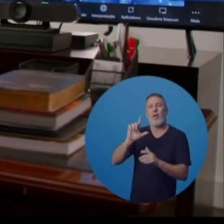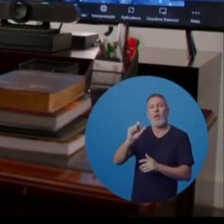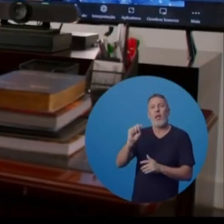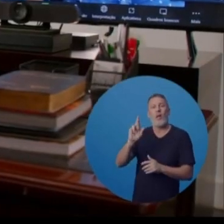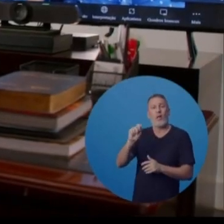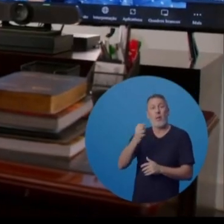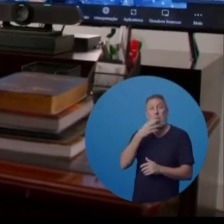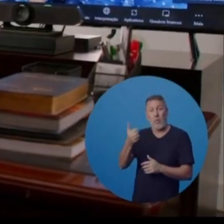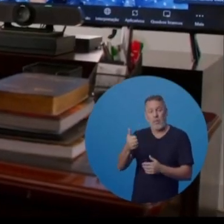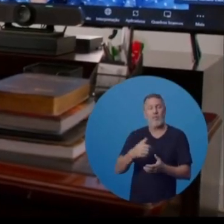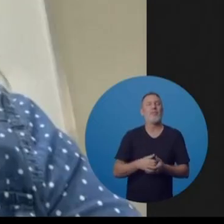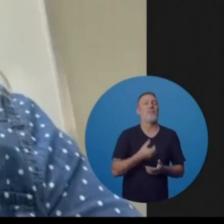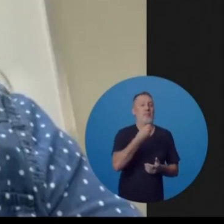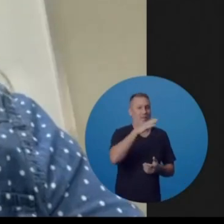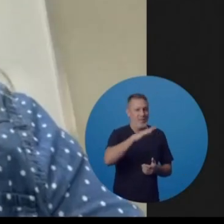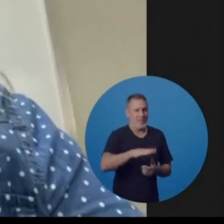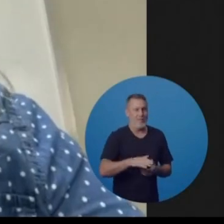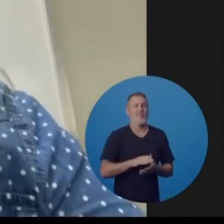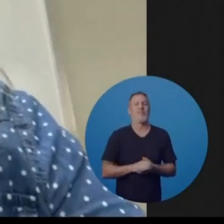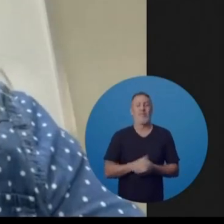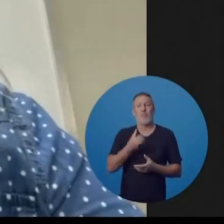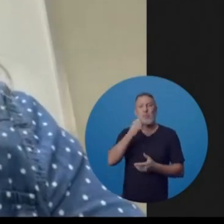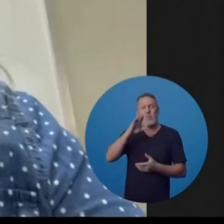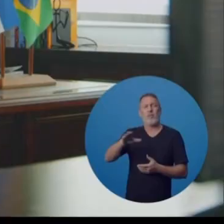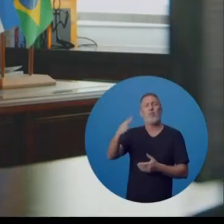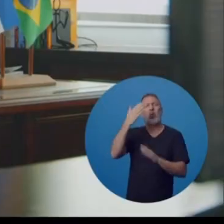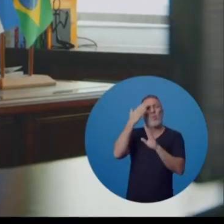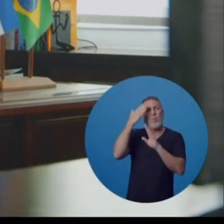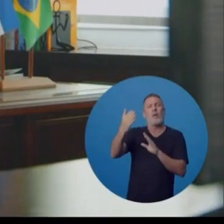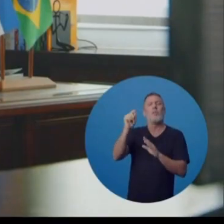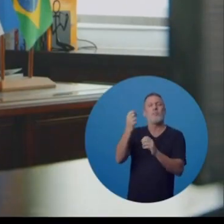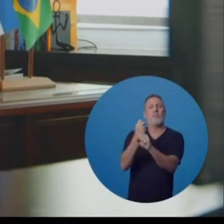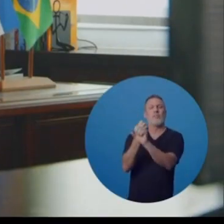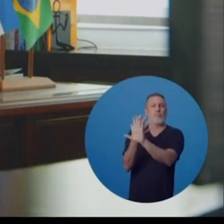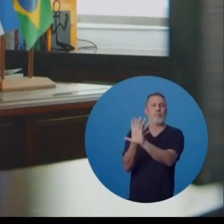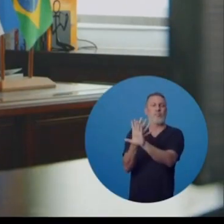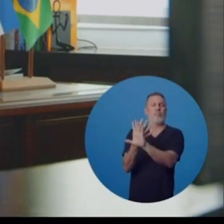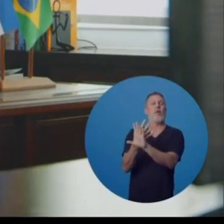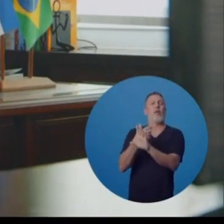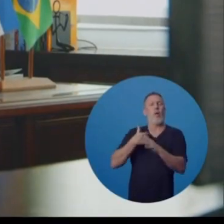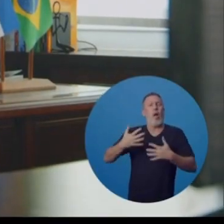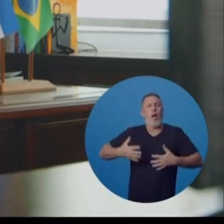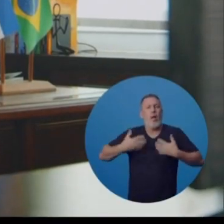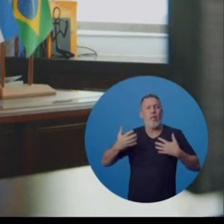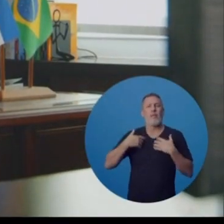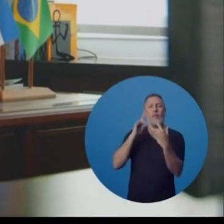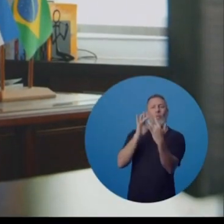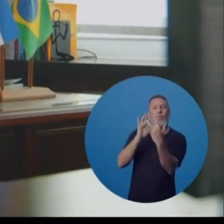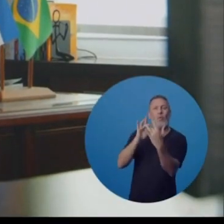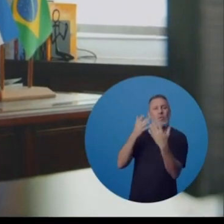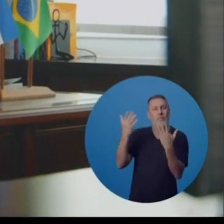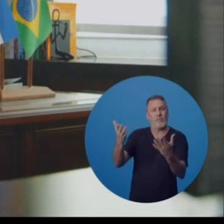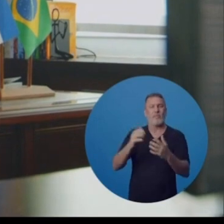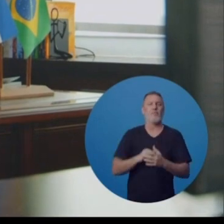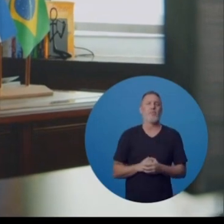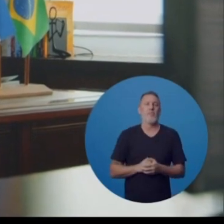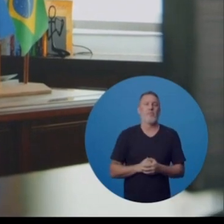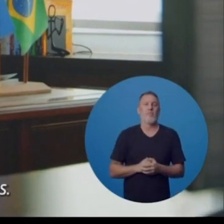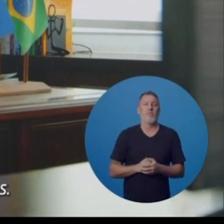E aí, Laura, tudo bem? Boa tarde. Boa tarde. Obrigada por nos atender, viu? Alegria falar com você.